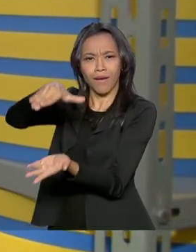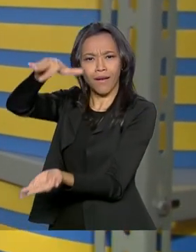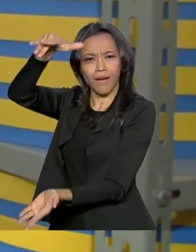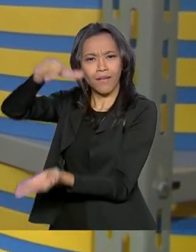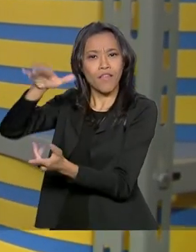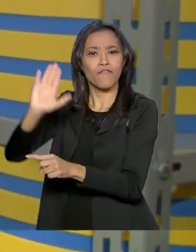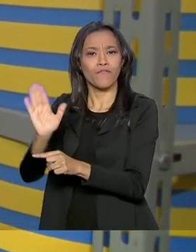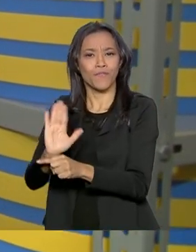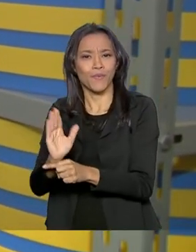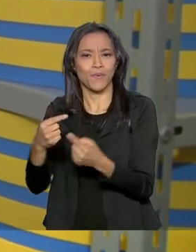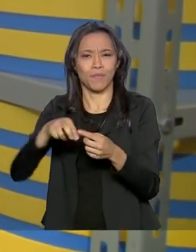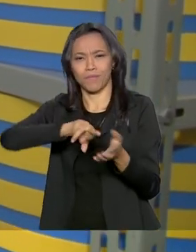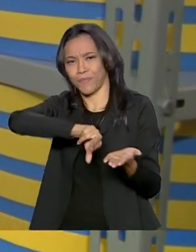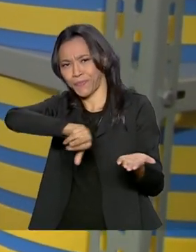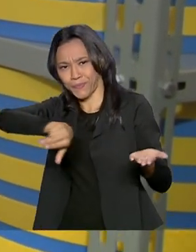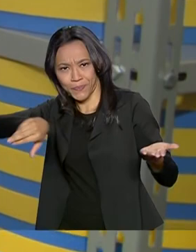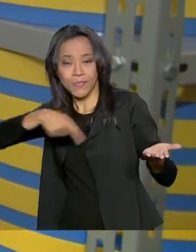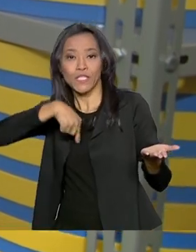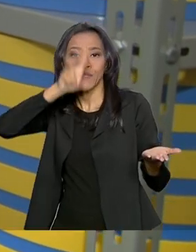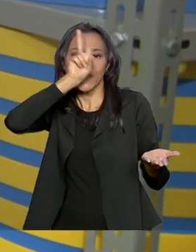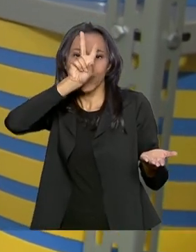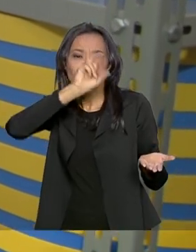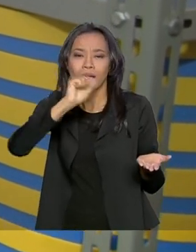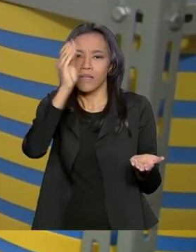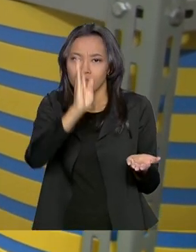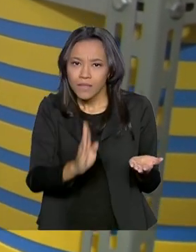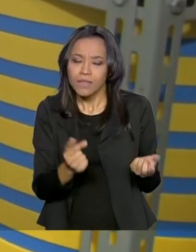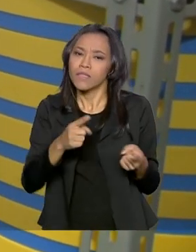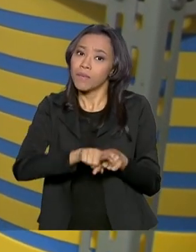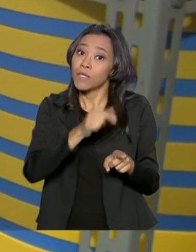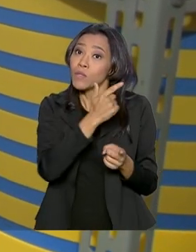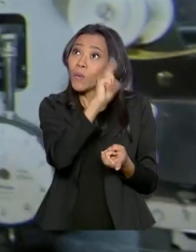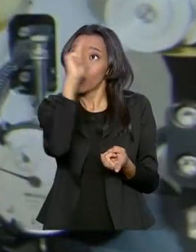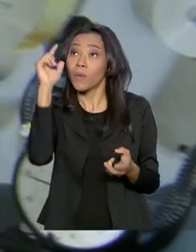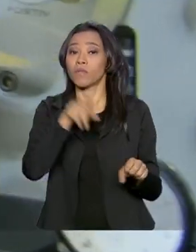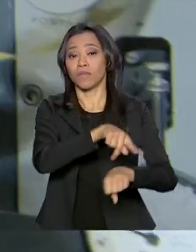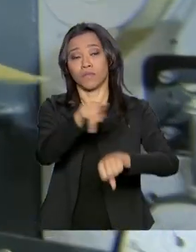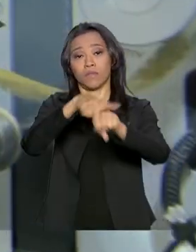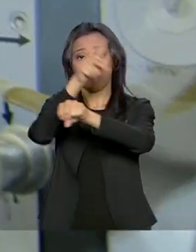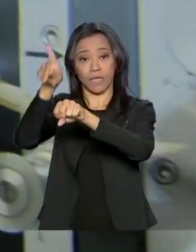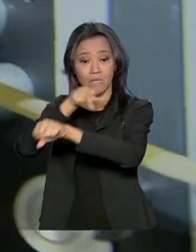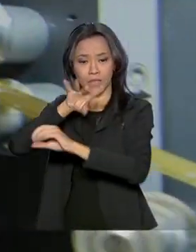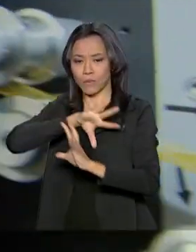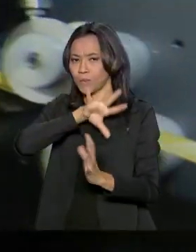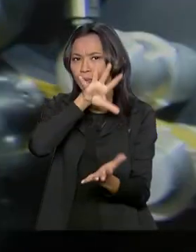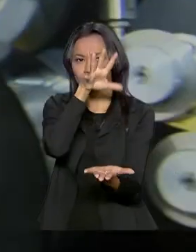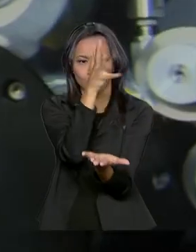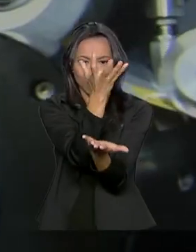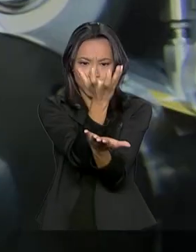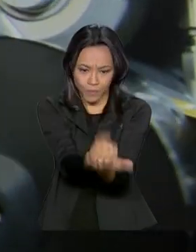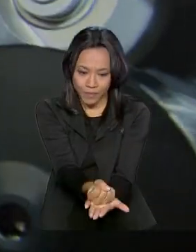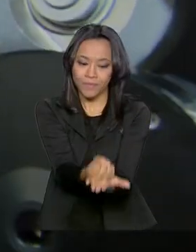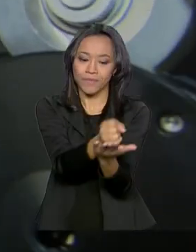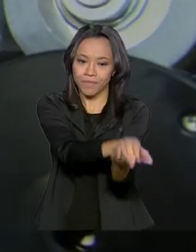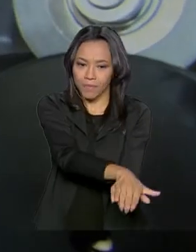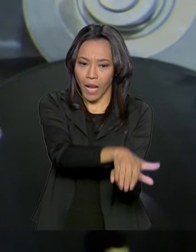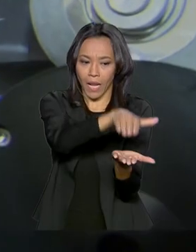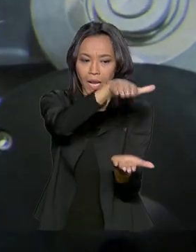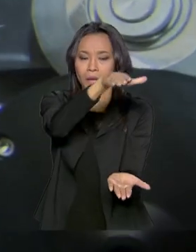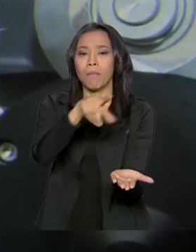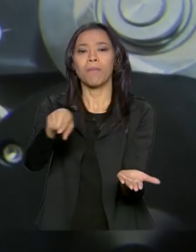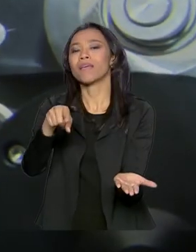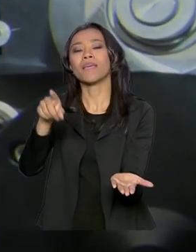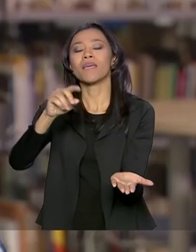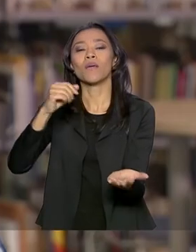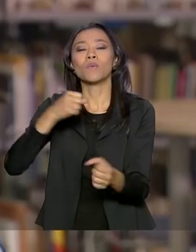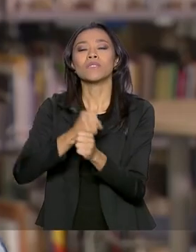audiovisuais. São histórias brasileiras e de outros países, registradas e cuidadas para que o tempo não apague